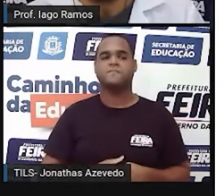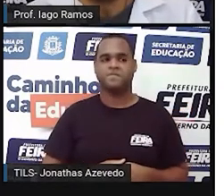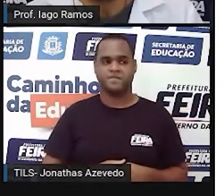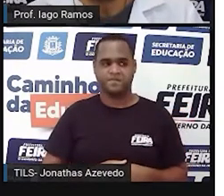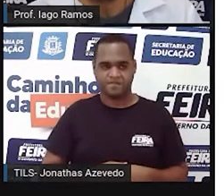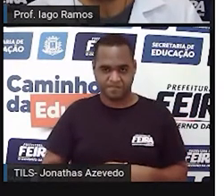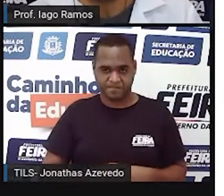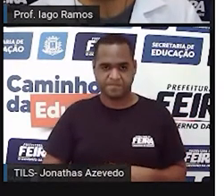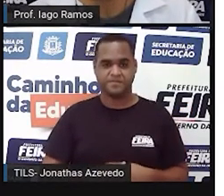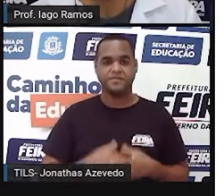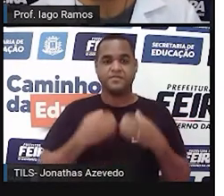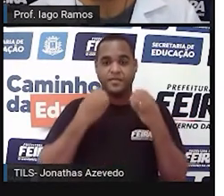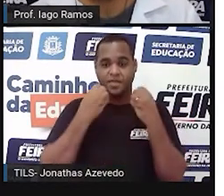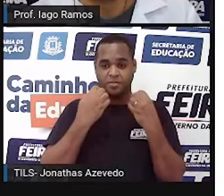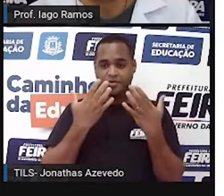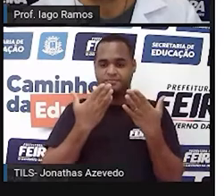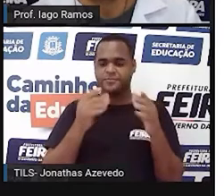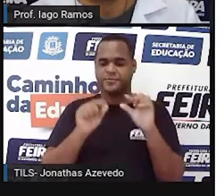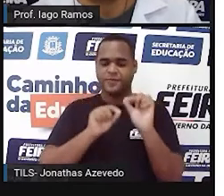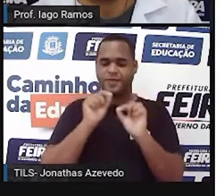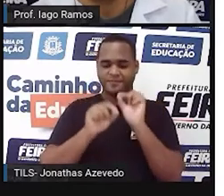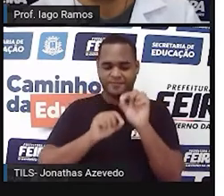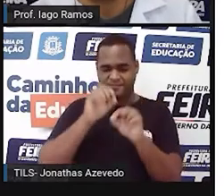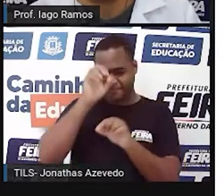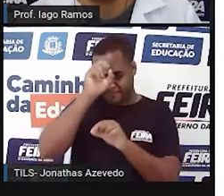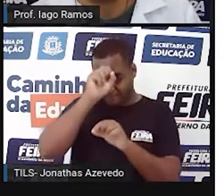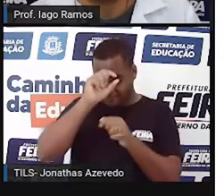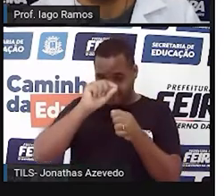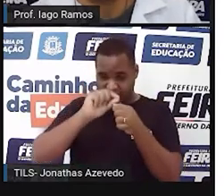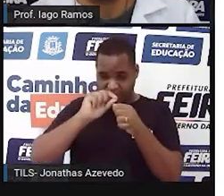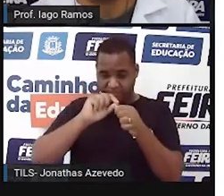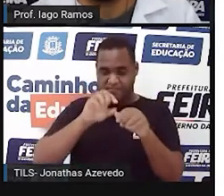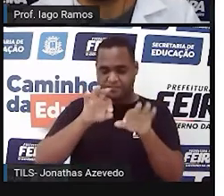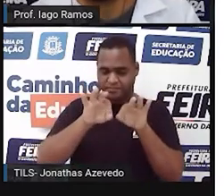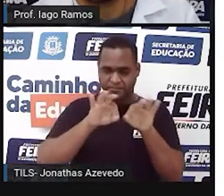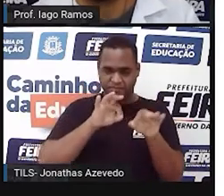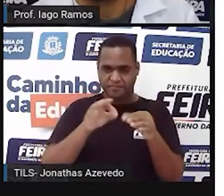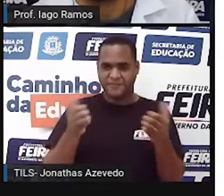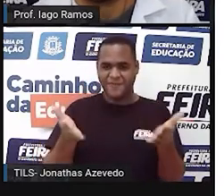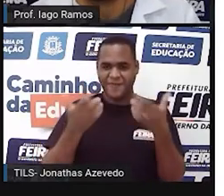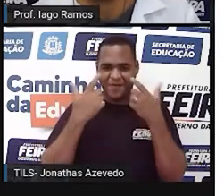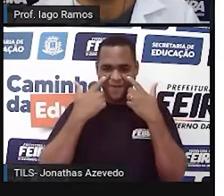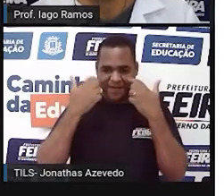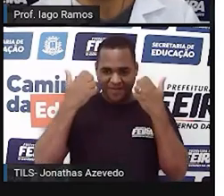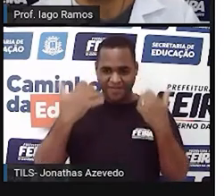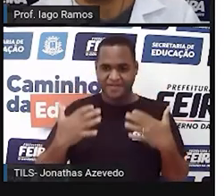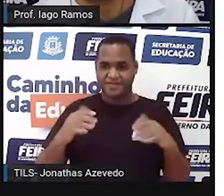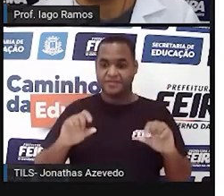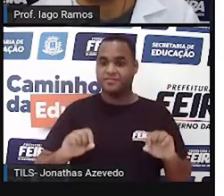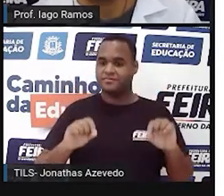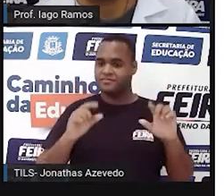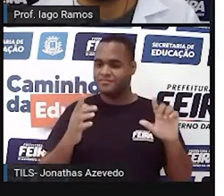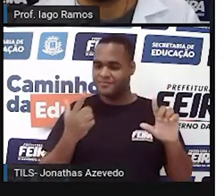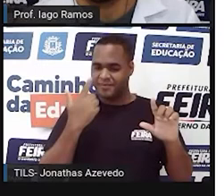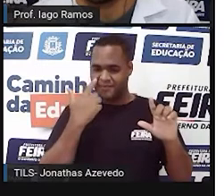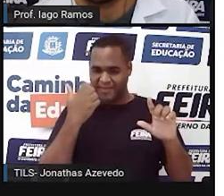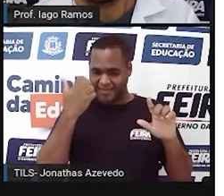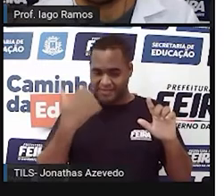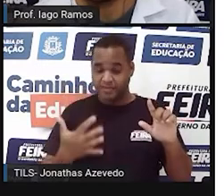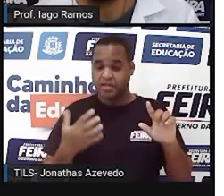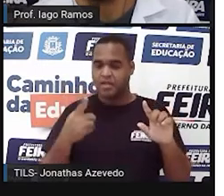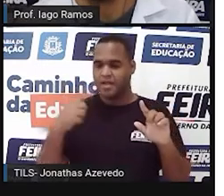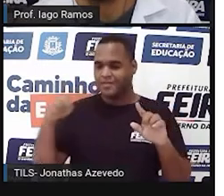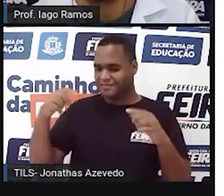Bom, então, o que é que a gente vai fazer? Vamos entender, né? Isso na prática? Porque, na verdade, na aula anterior,